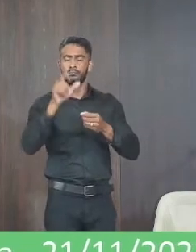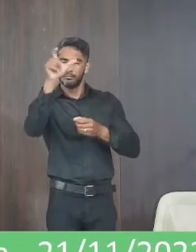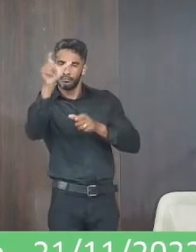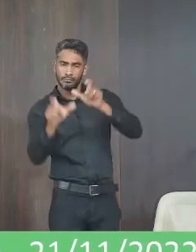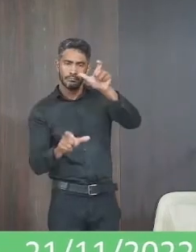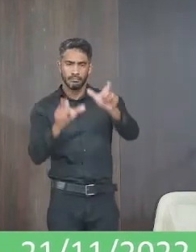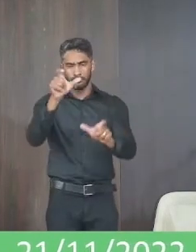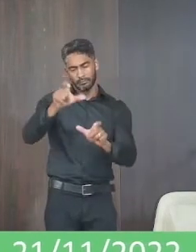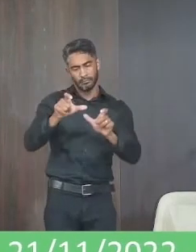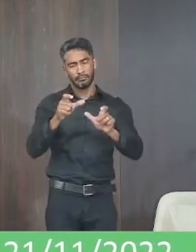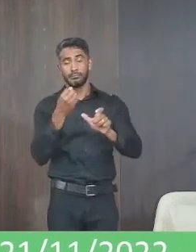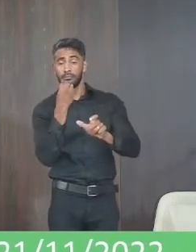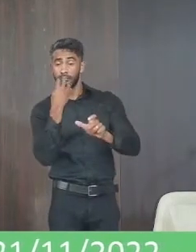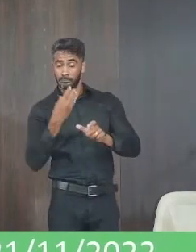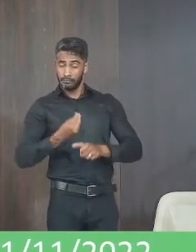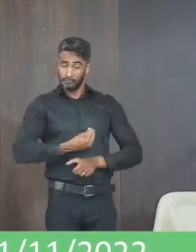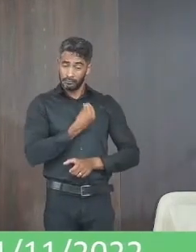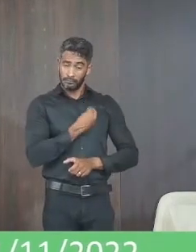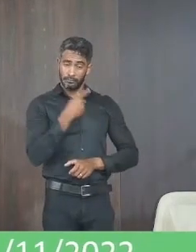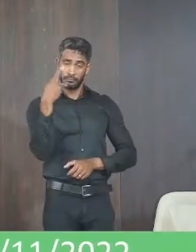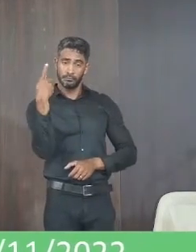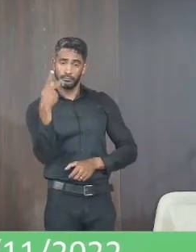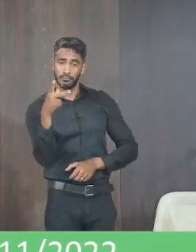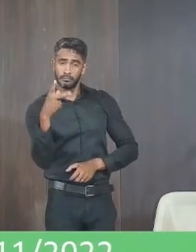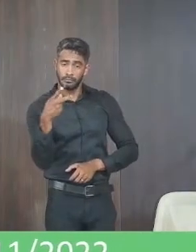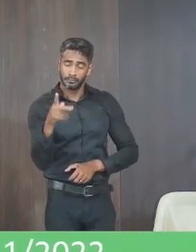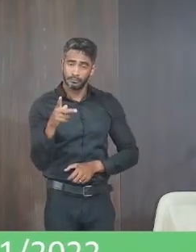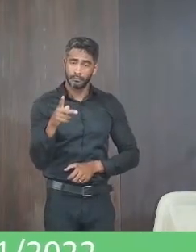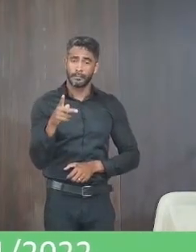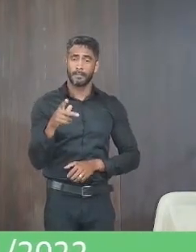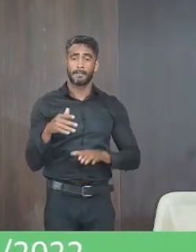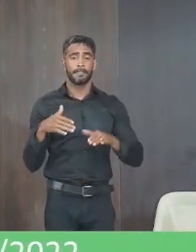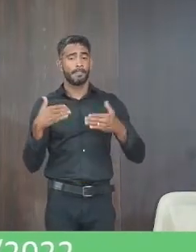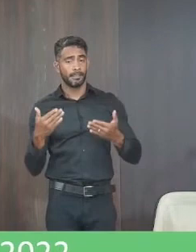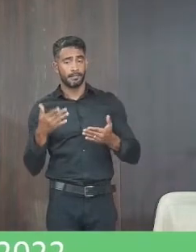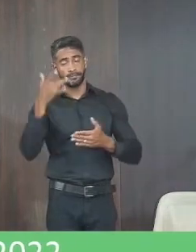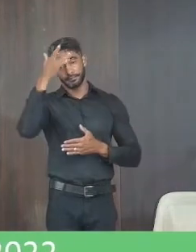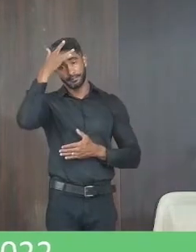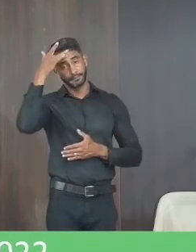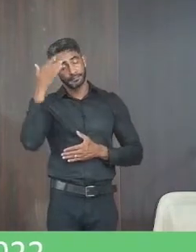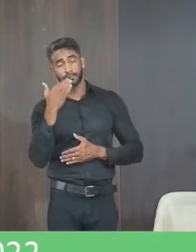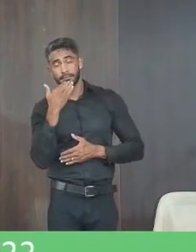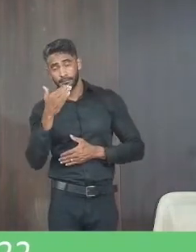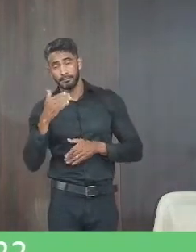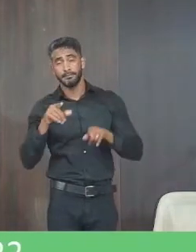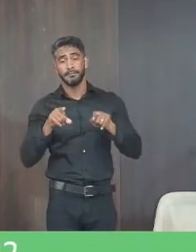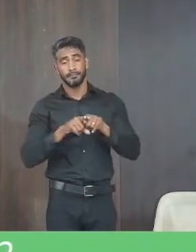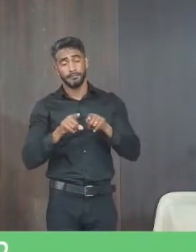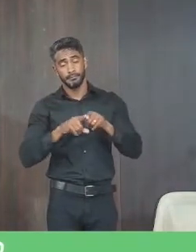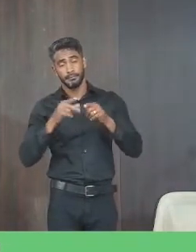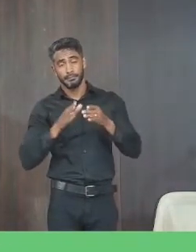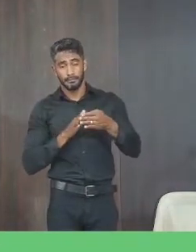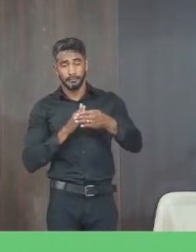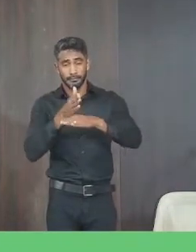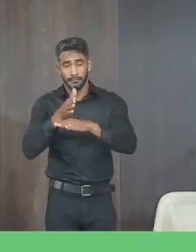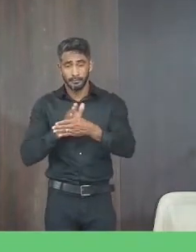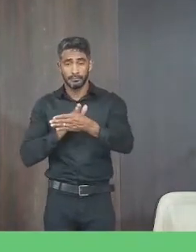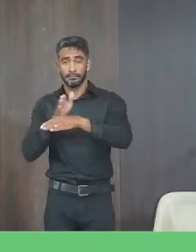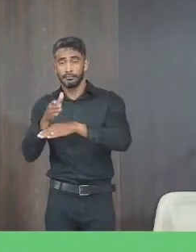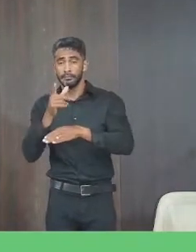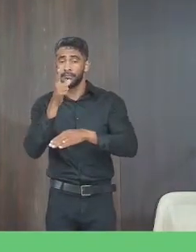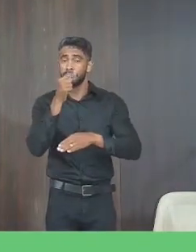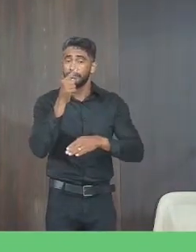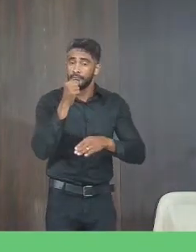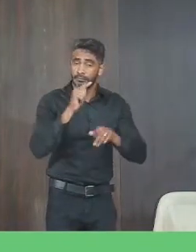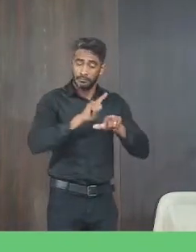proporcionando-lhe o bem-estar na sequência os munícipes solicitam também que viabilize acesso de água potável da